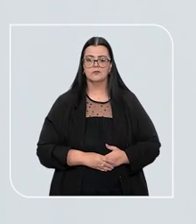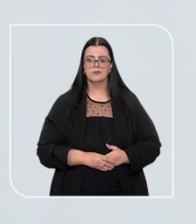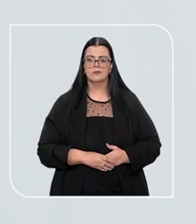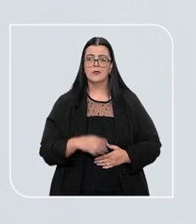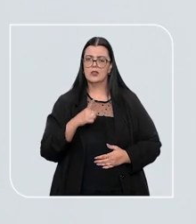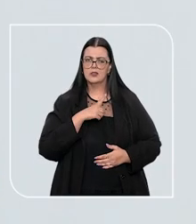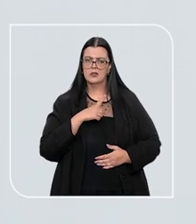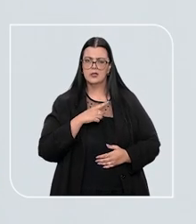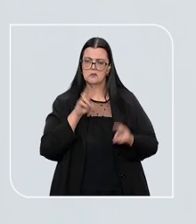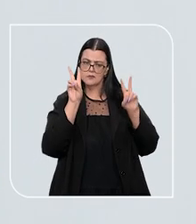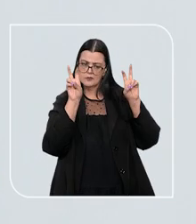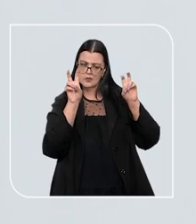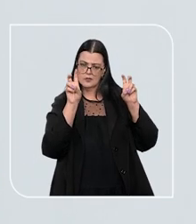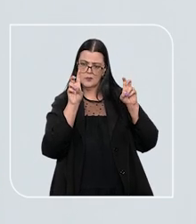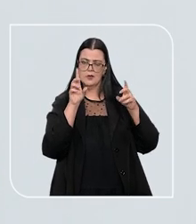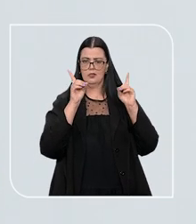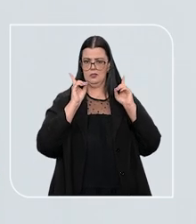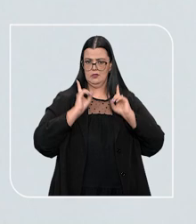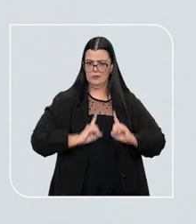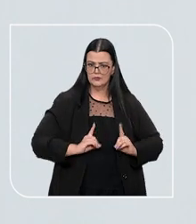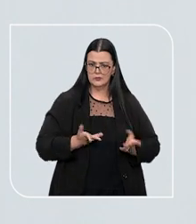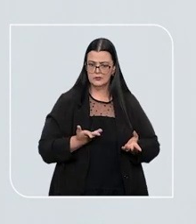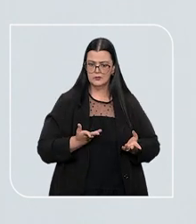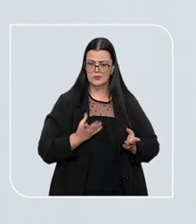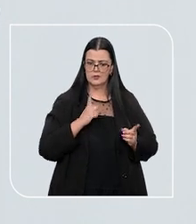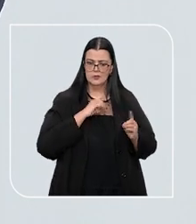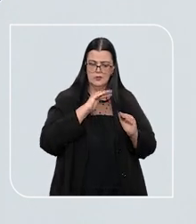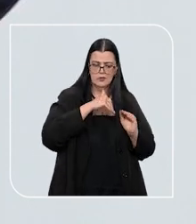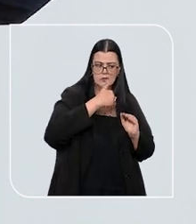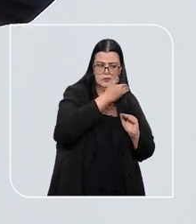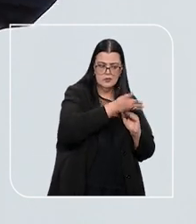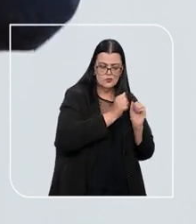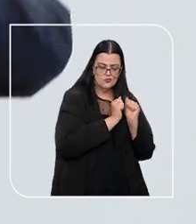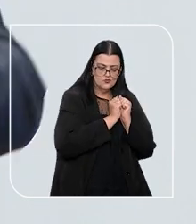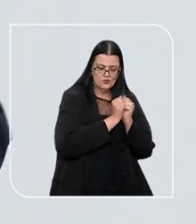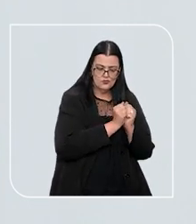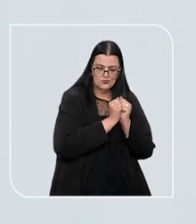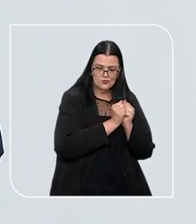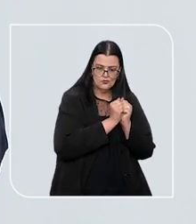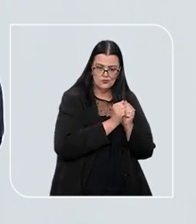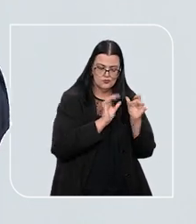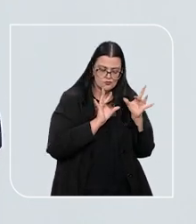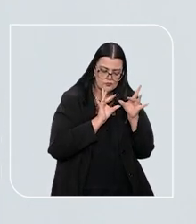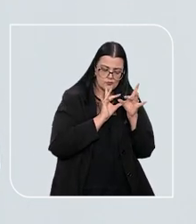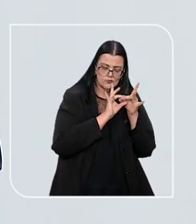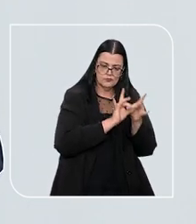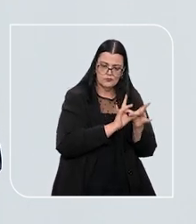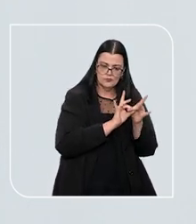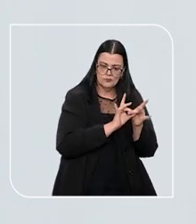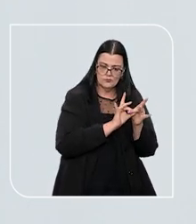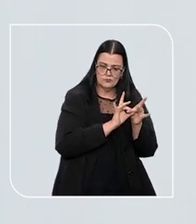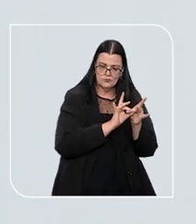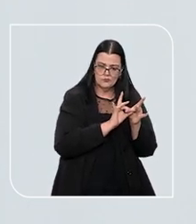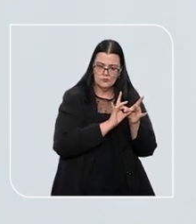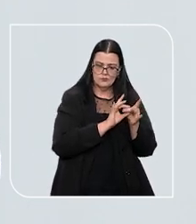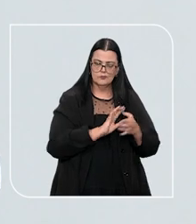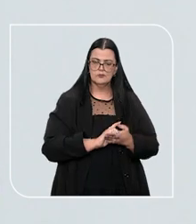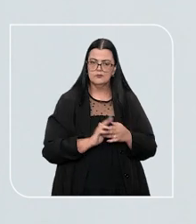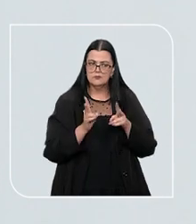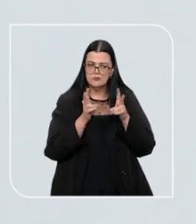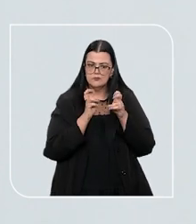deficiência, bem ao lado, juntinho, juntinho, de braços dados, ali nós